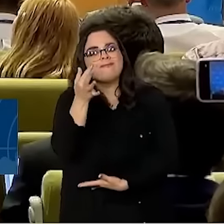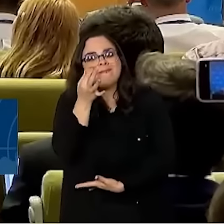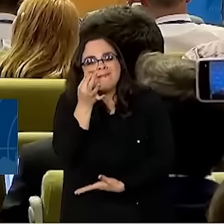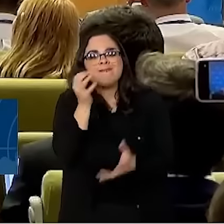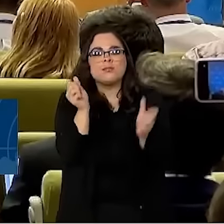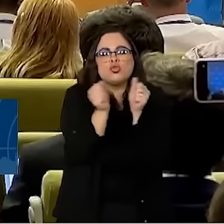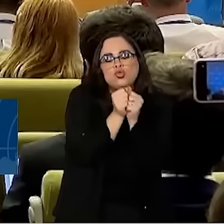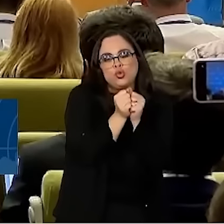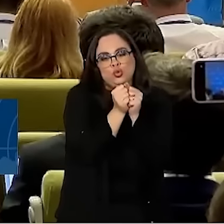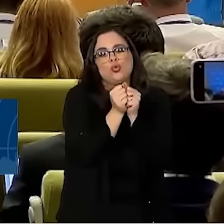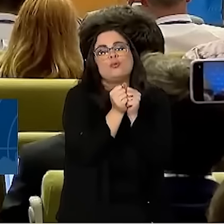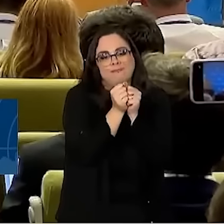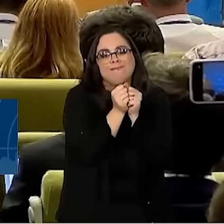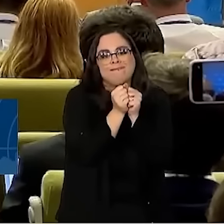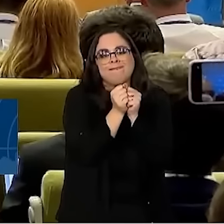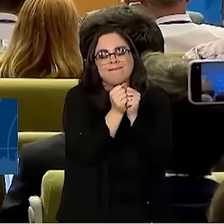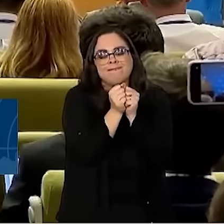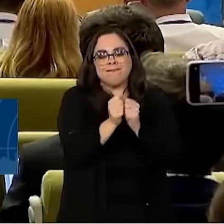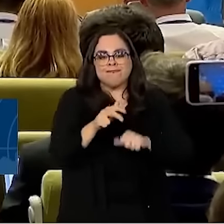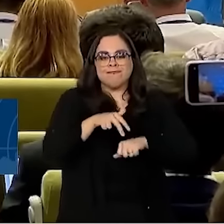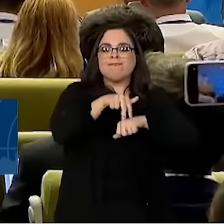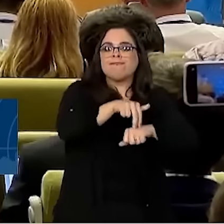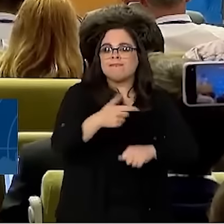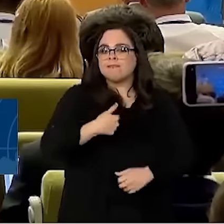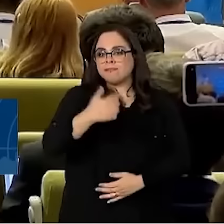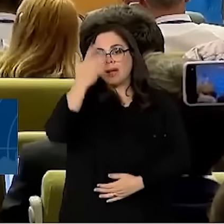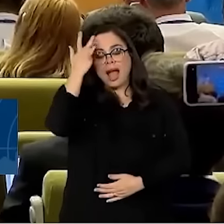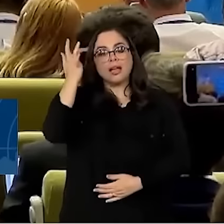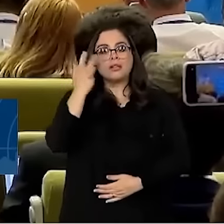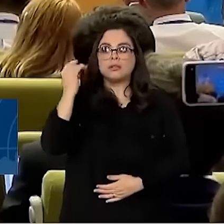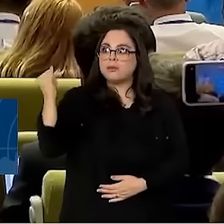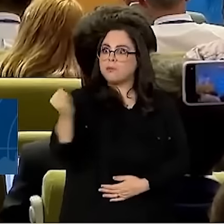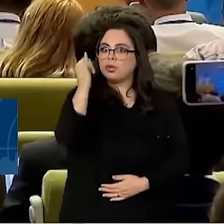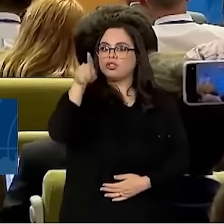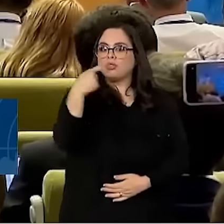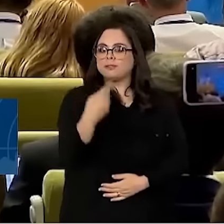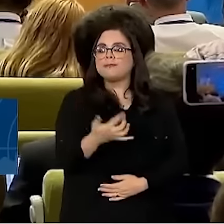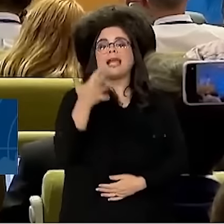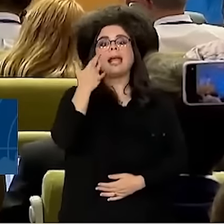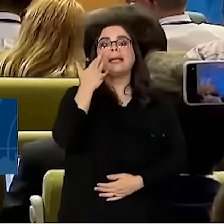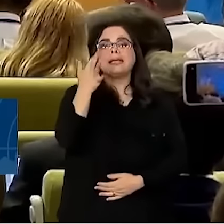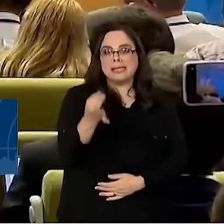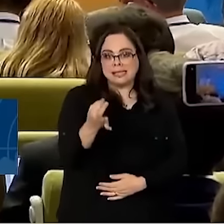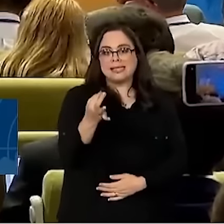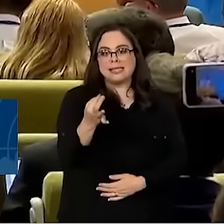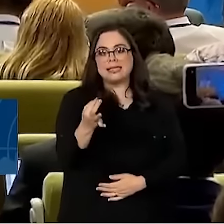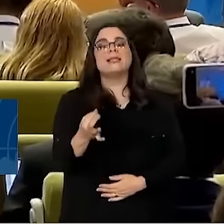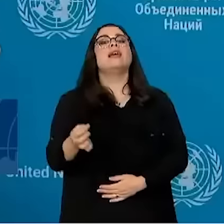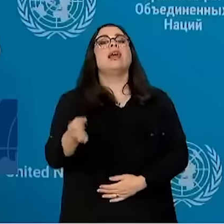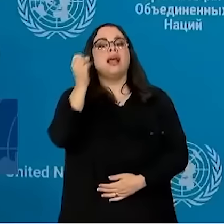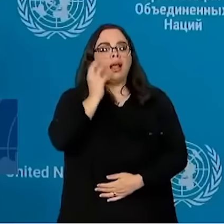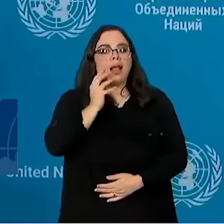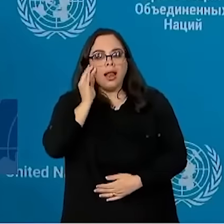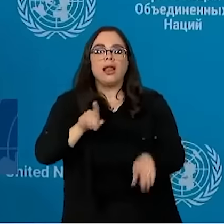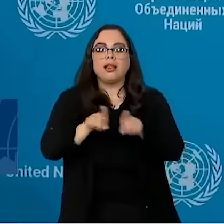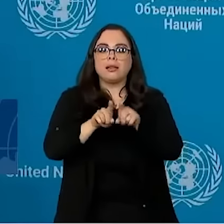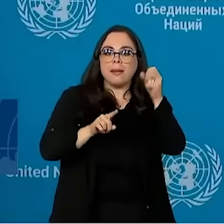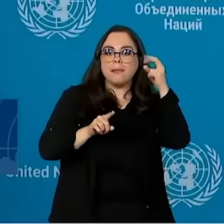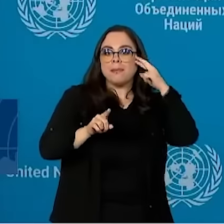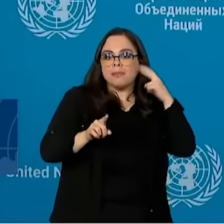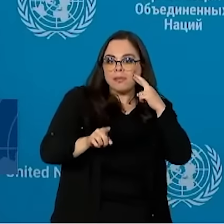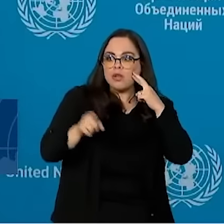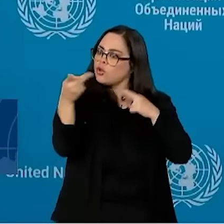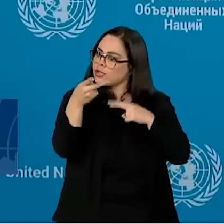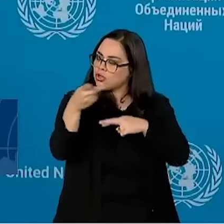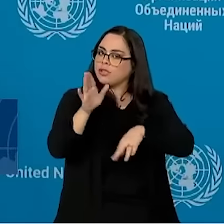E acho que é importante a gente ter em conta, companheiro Lira e companheiro Pacheco, que, quem sabe,